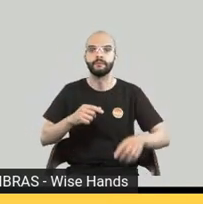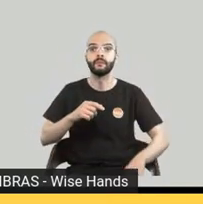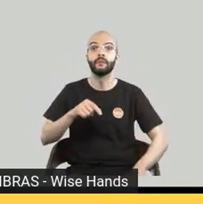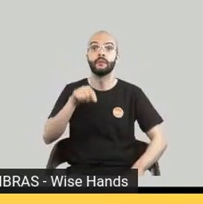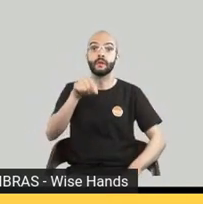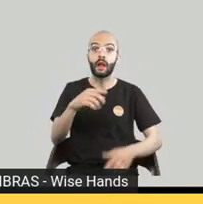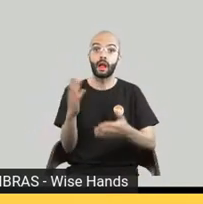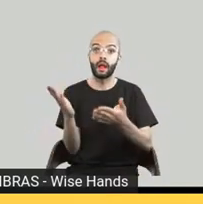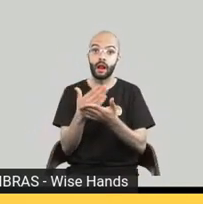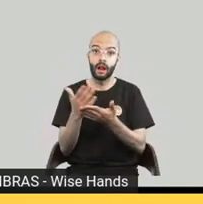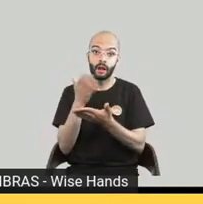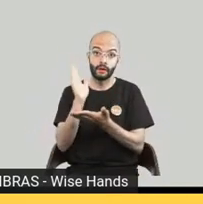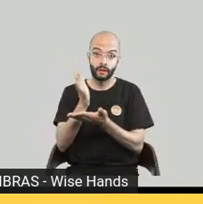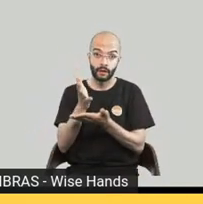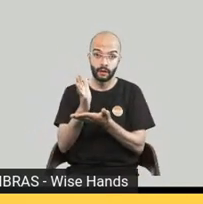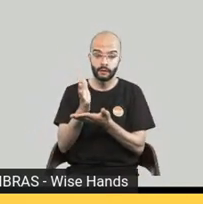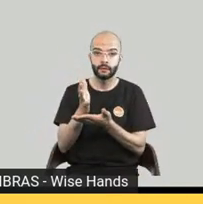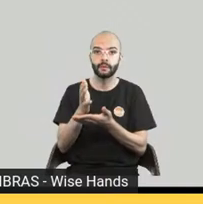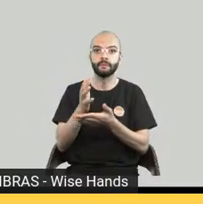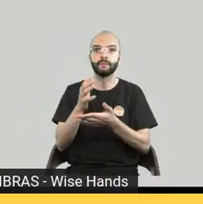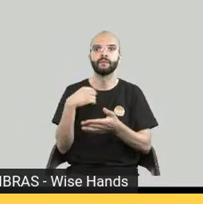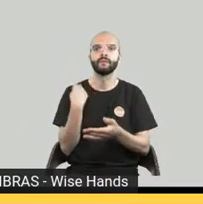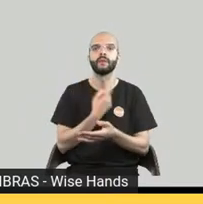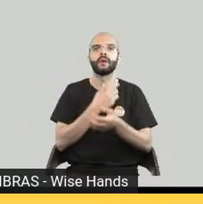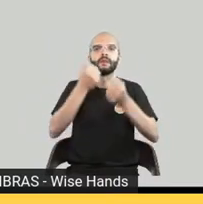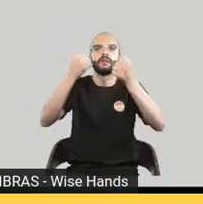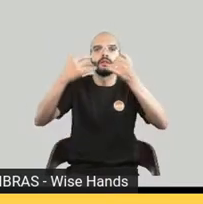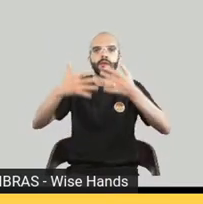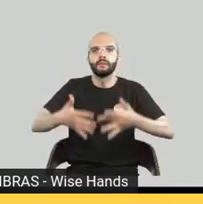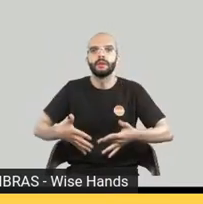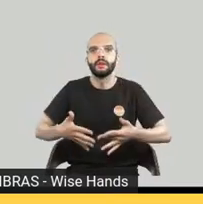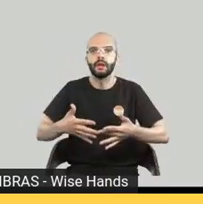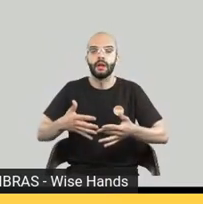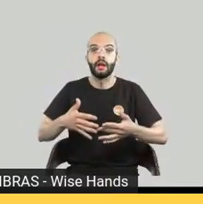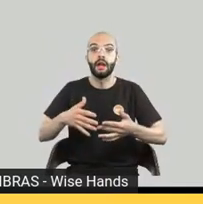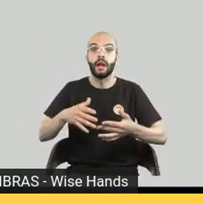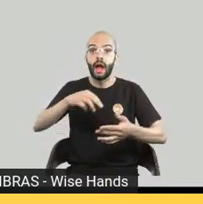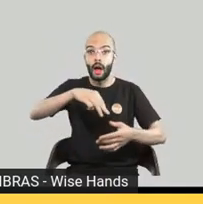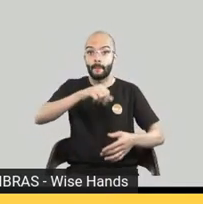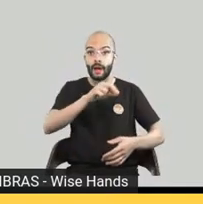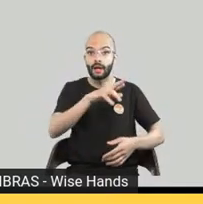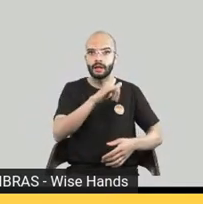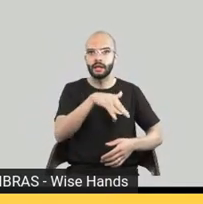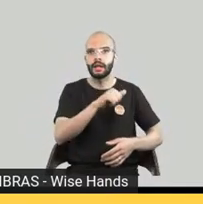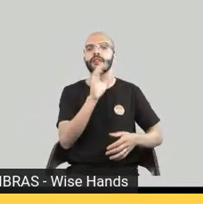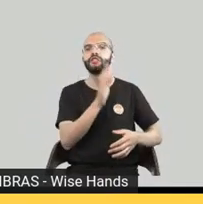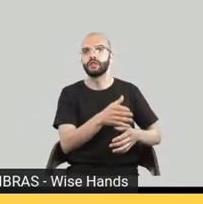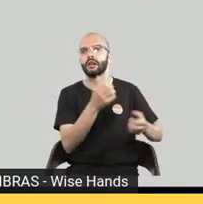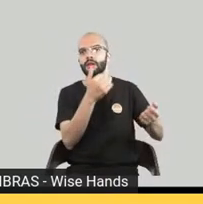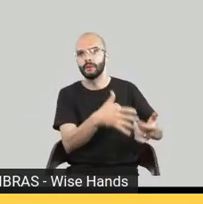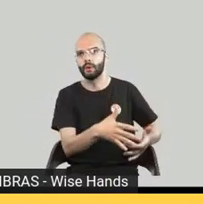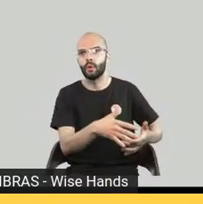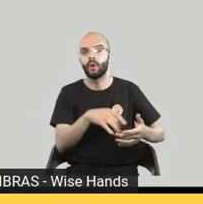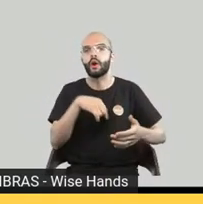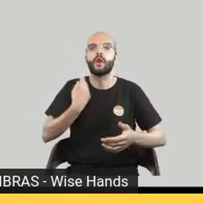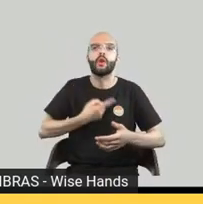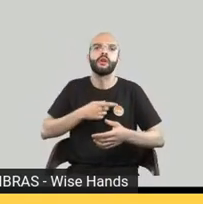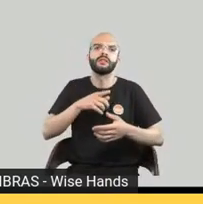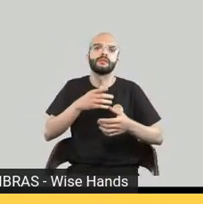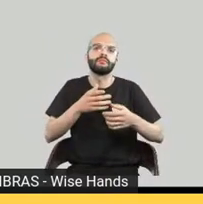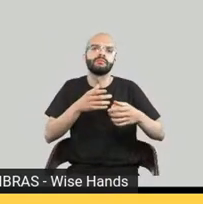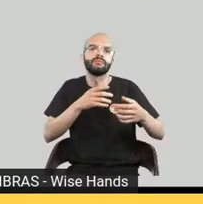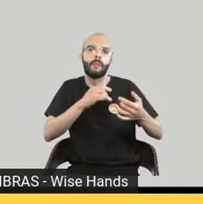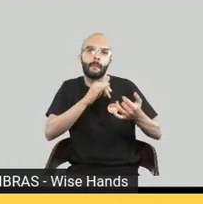basicamente o que a Marina colocou. Então, a gente espera o editor e a editora enviar o PDF e